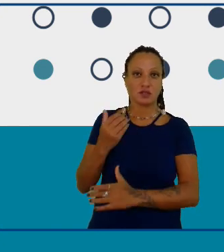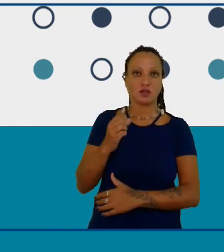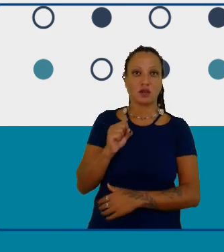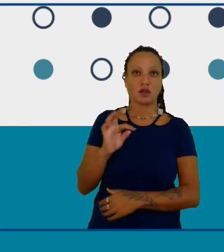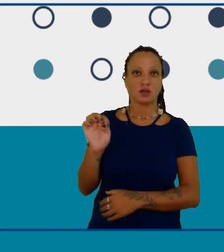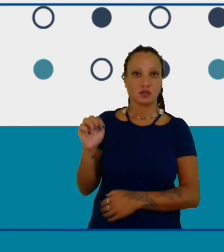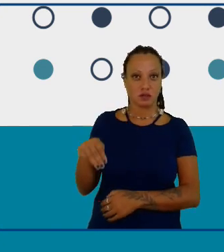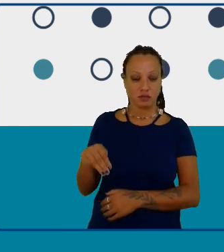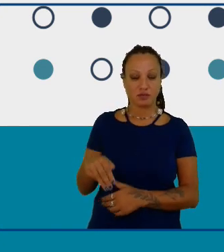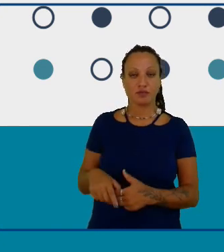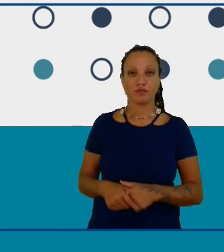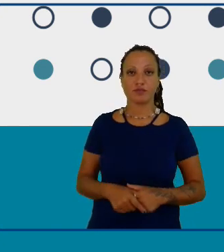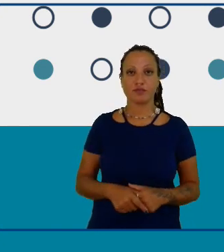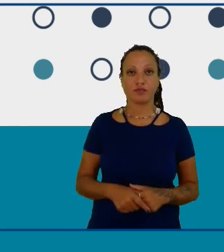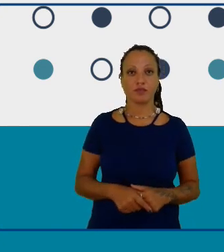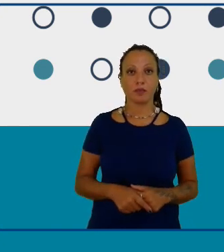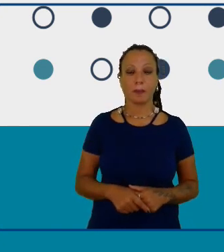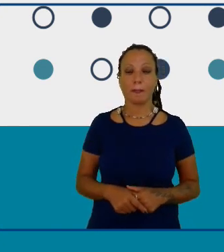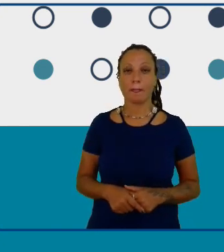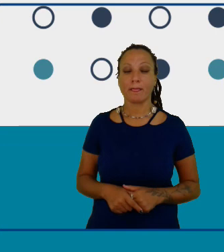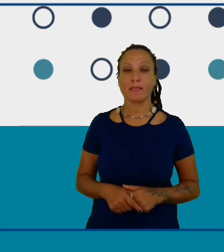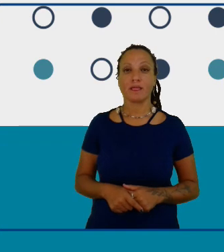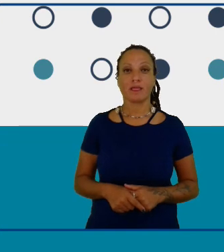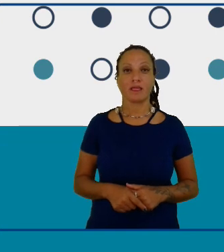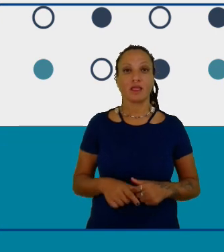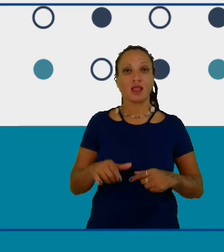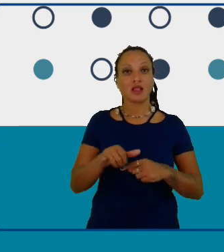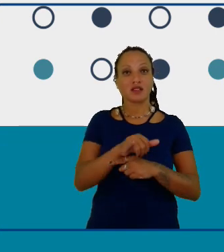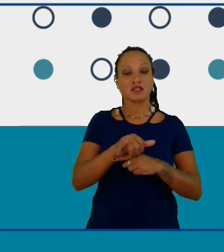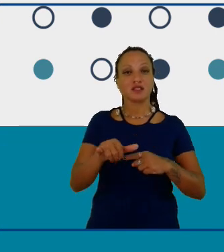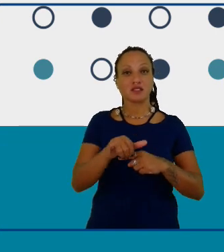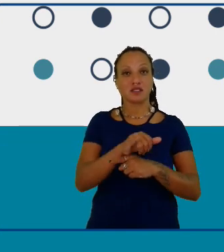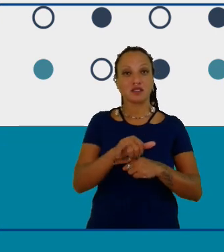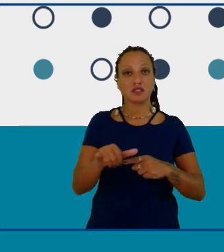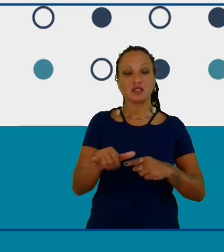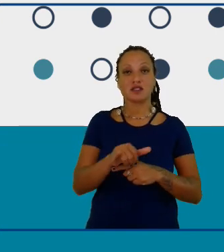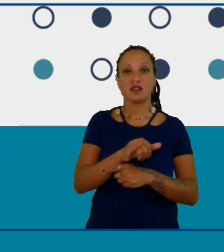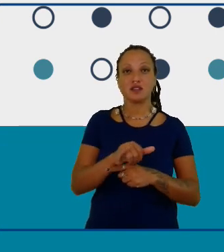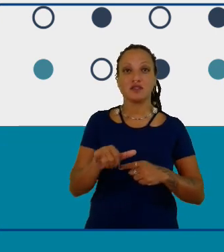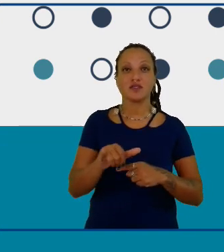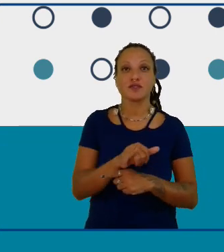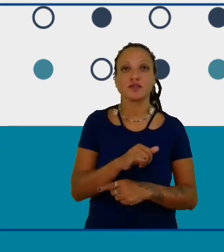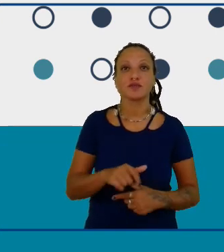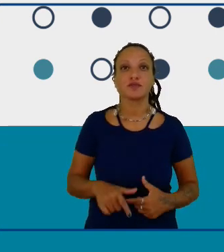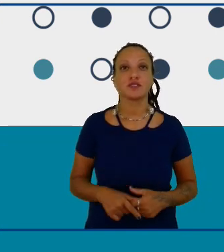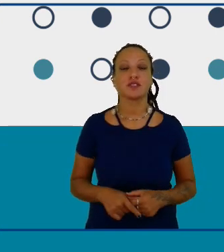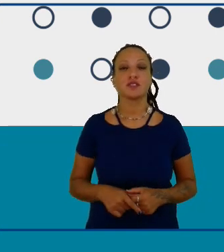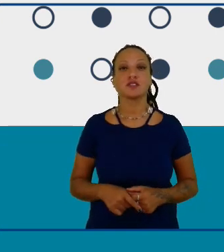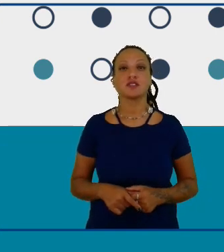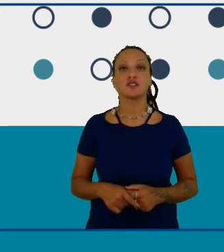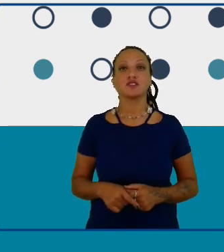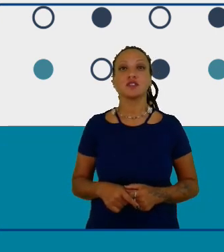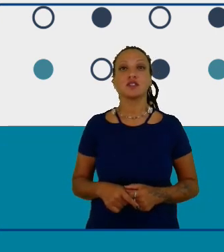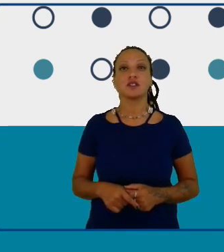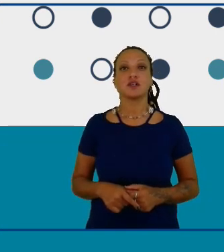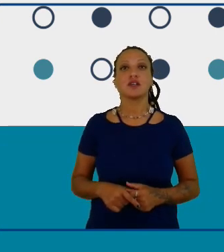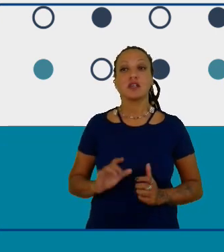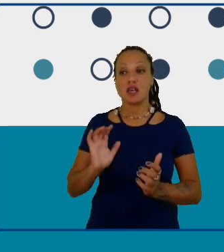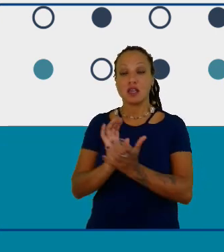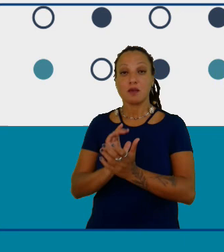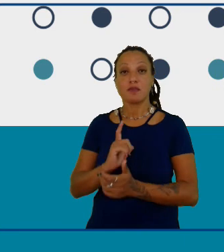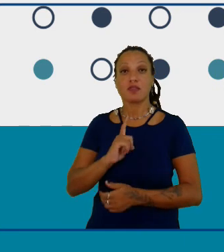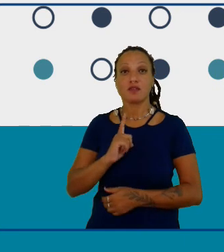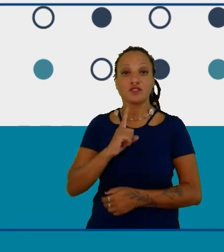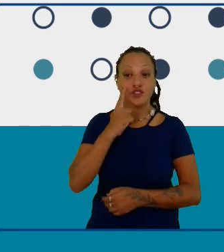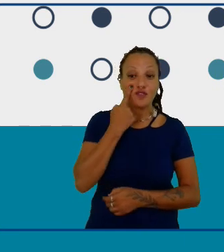é a estratégia que o Reino Unido teve de mapear os resultados de concretizar